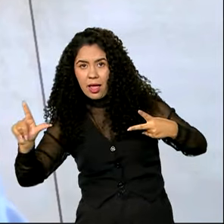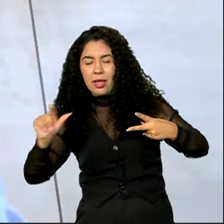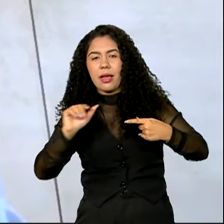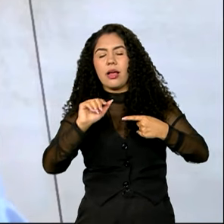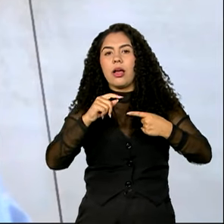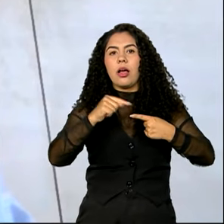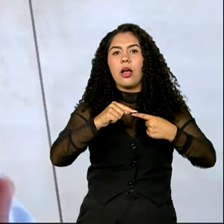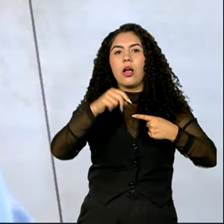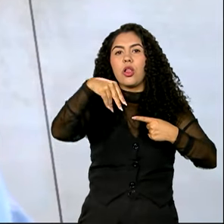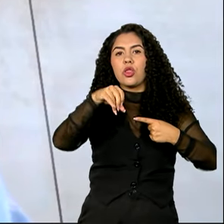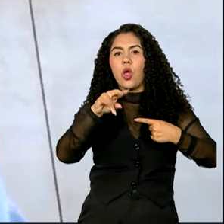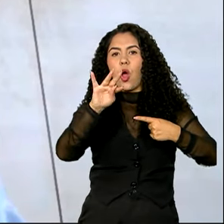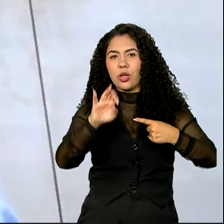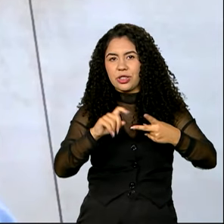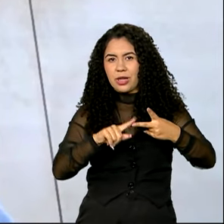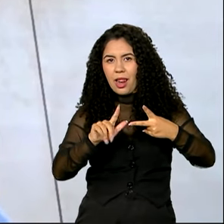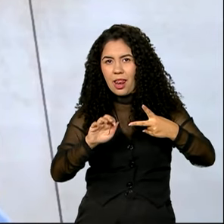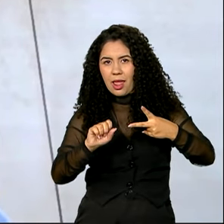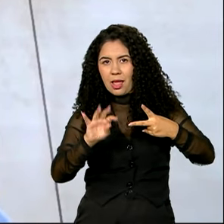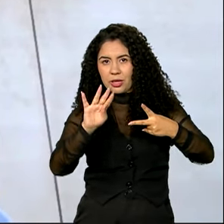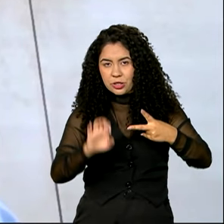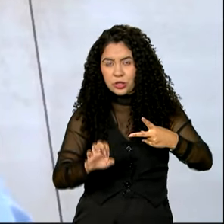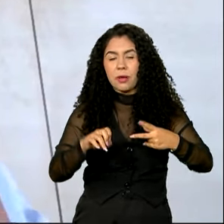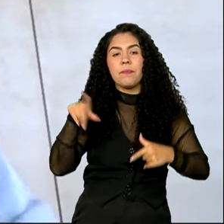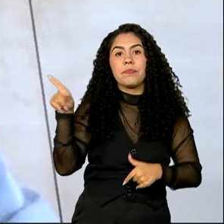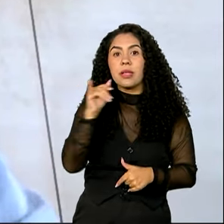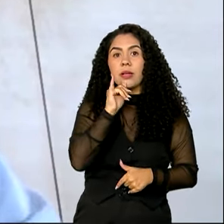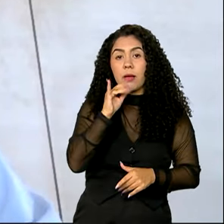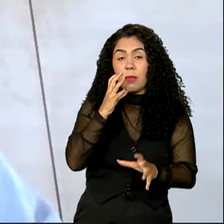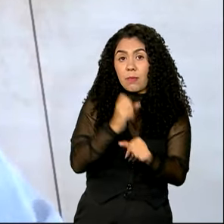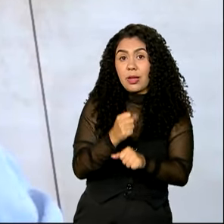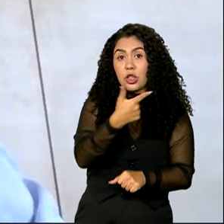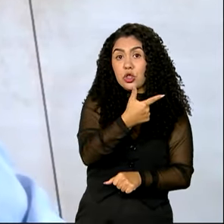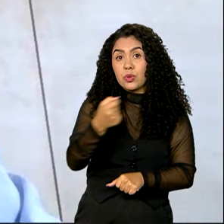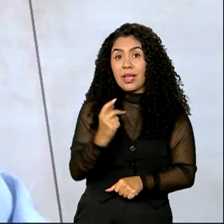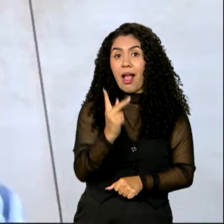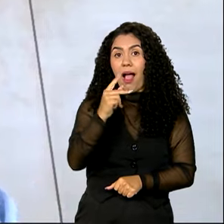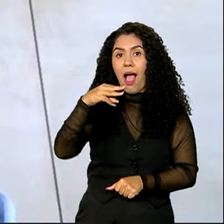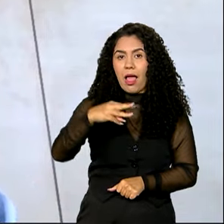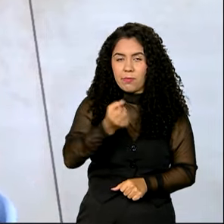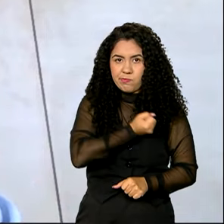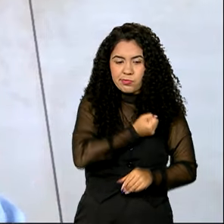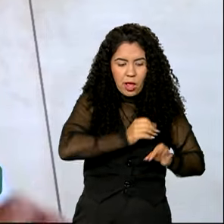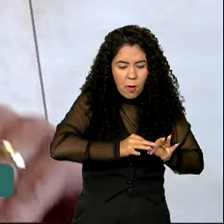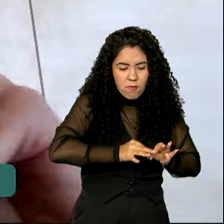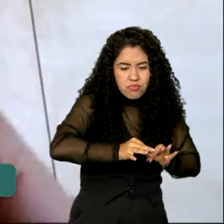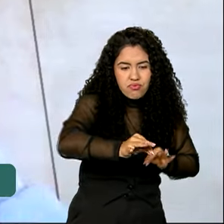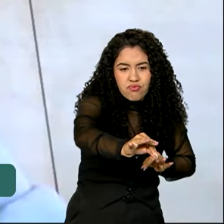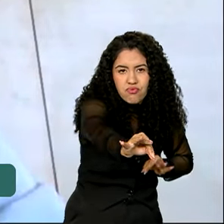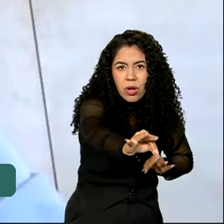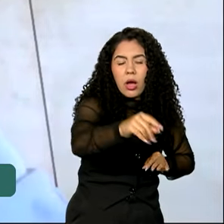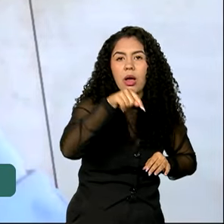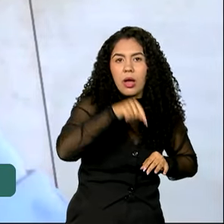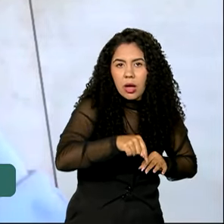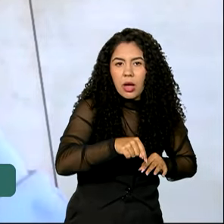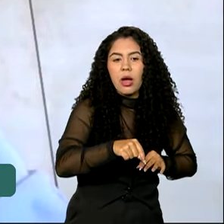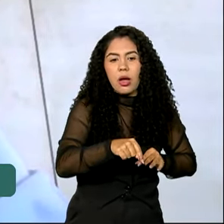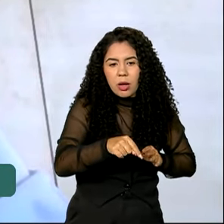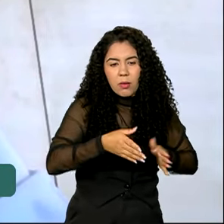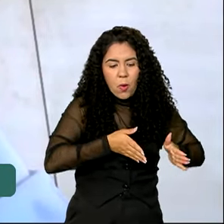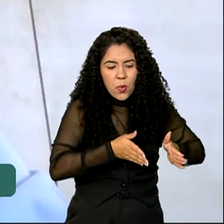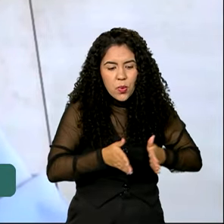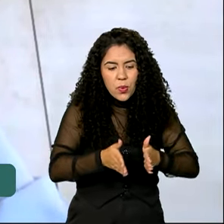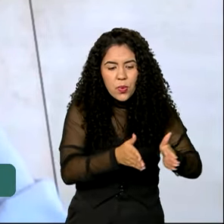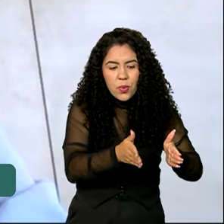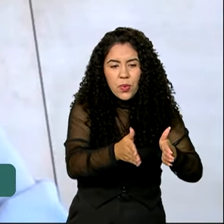nesse eixo, a água percorre 200 quilômetros do Rio São Francisco até entrar no